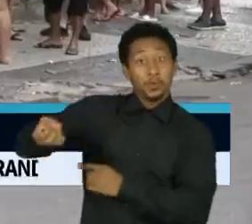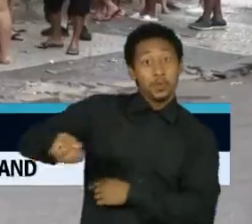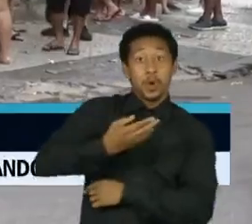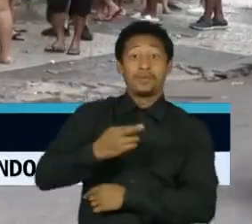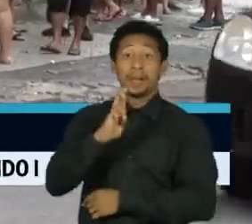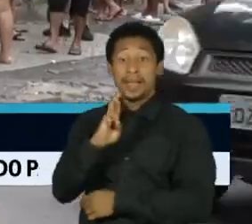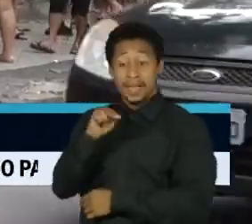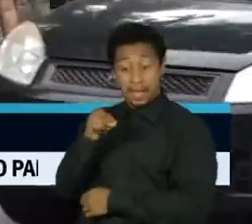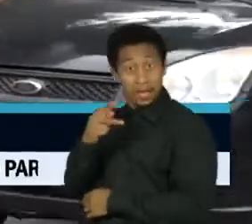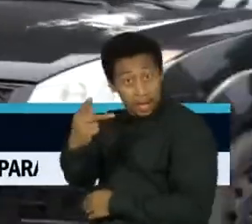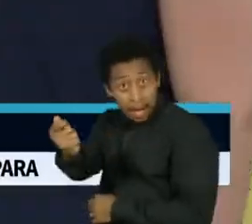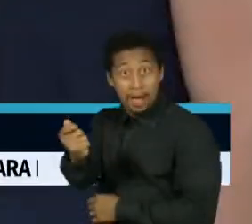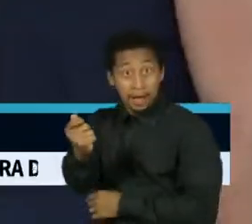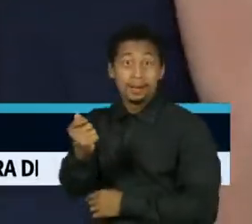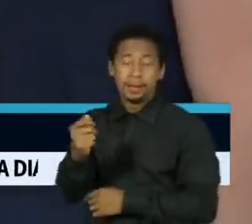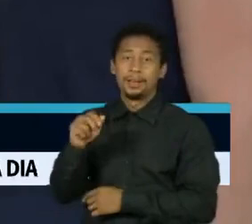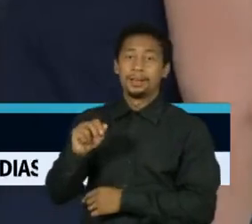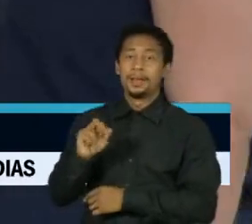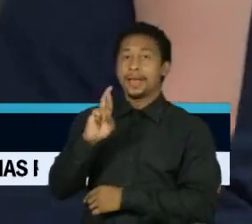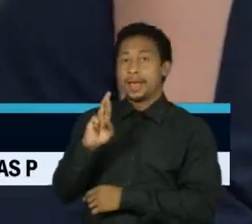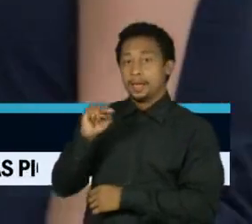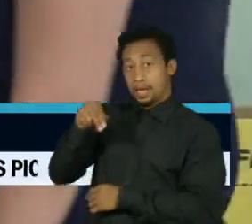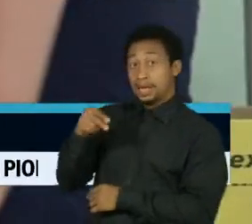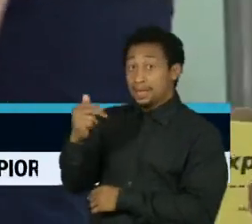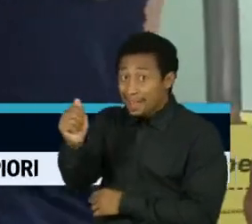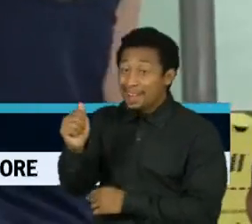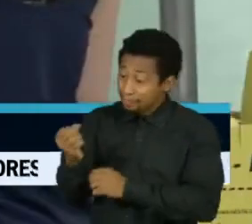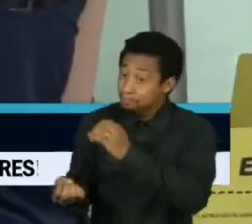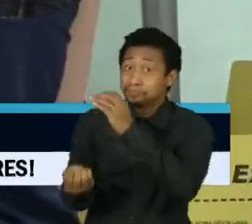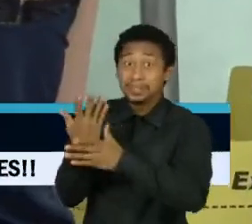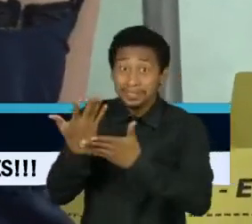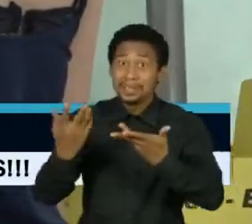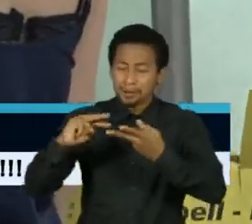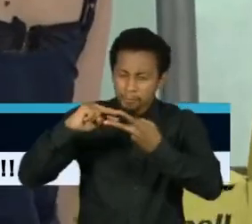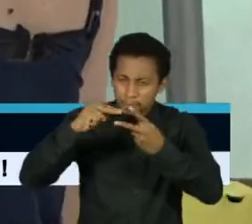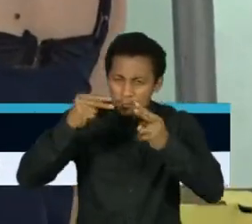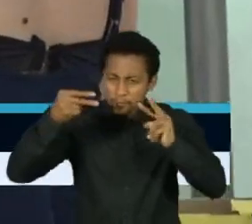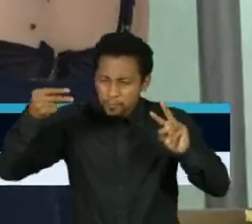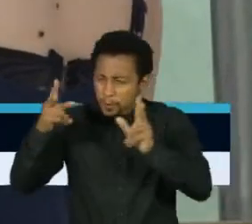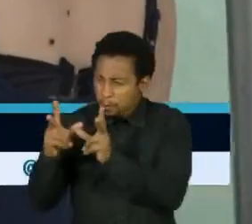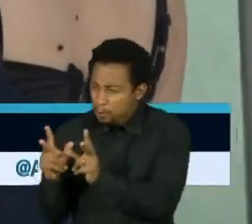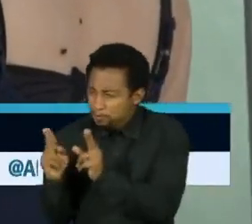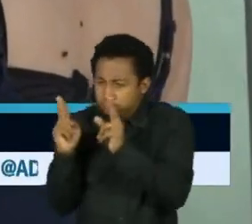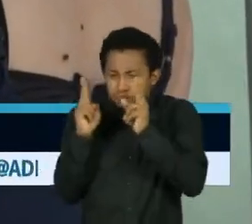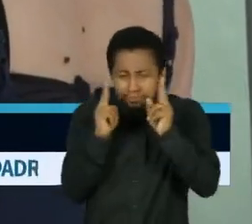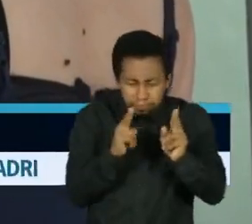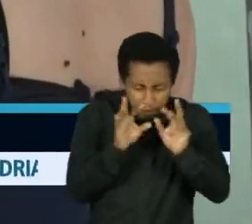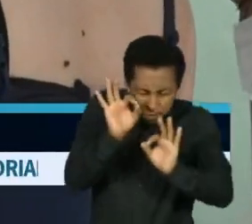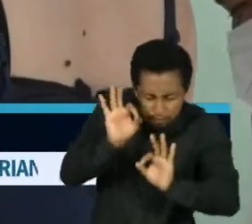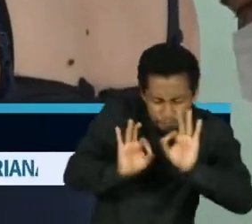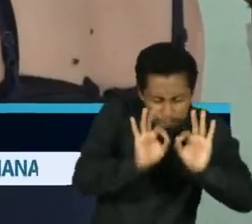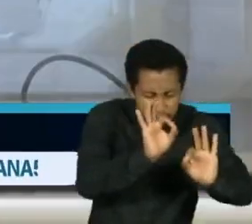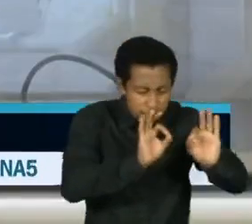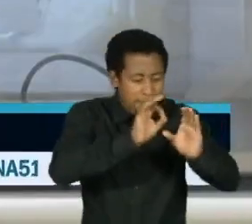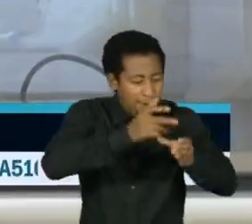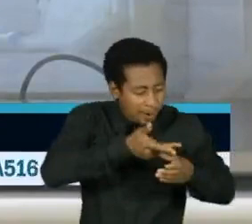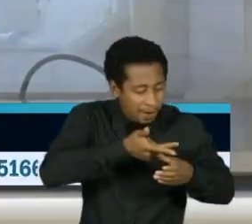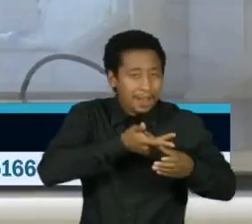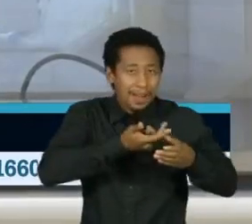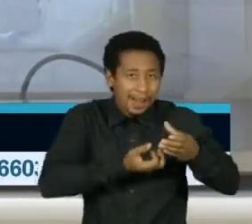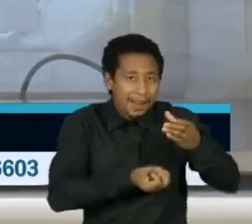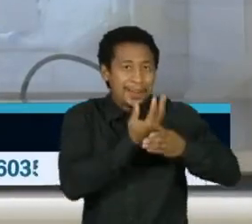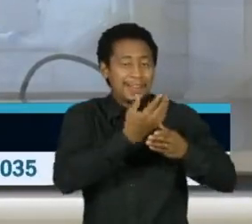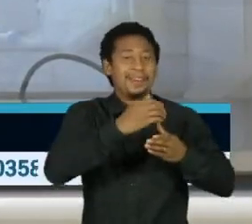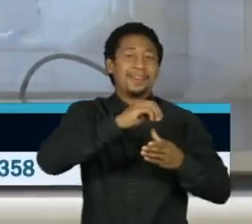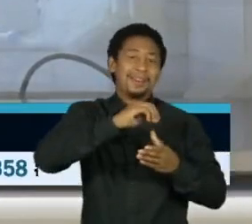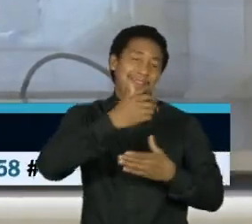sociedade em geral. Na hora que nós vemos as vacinas salvando vidas, isso dá uma concretude muito grande. Nos